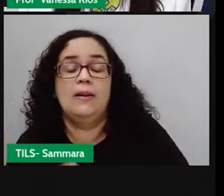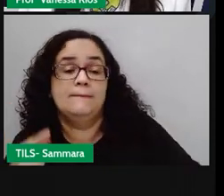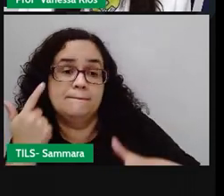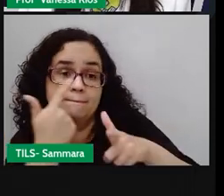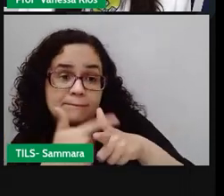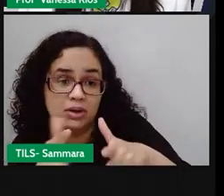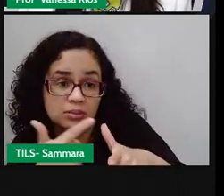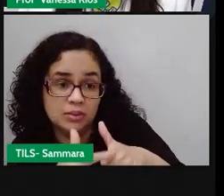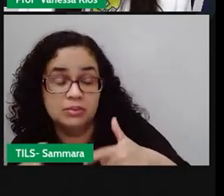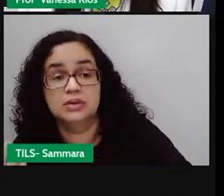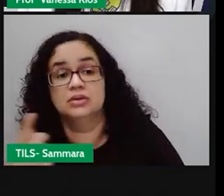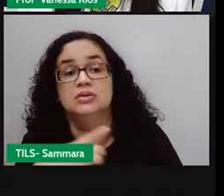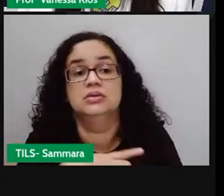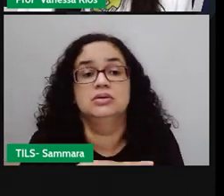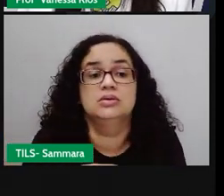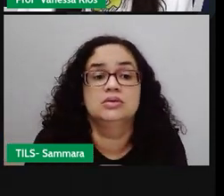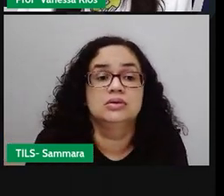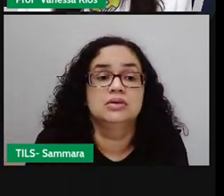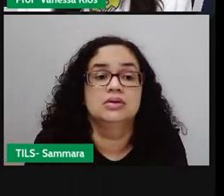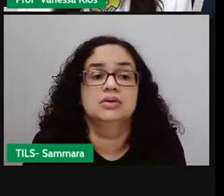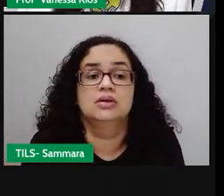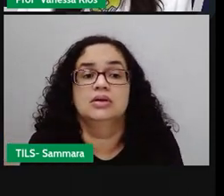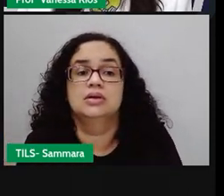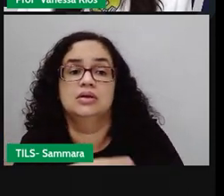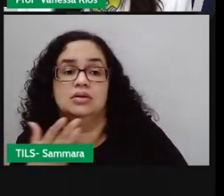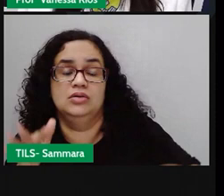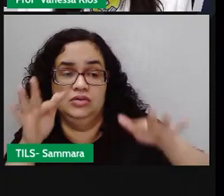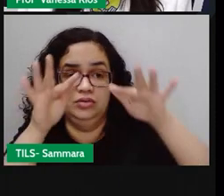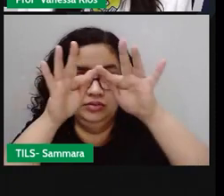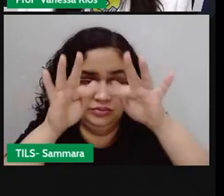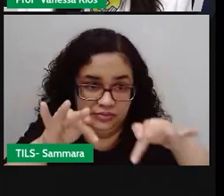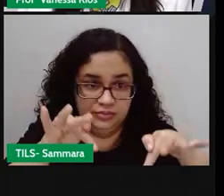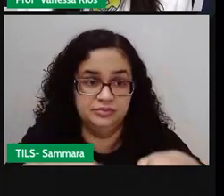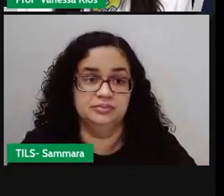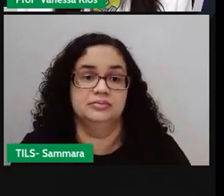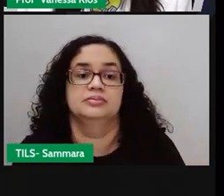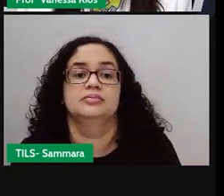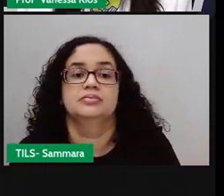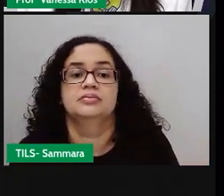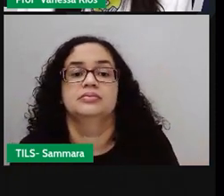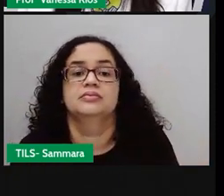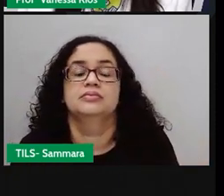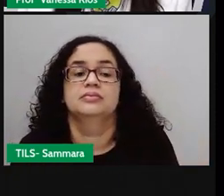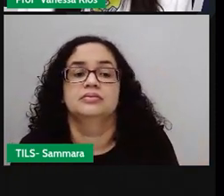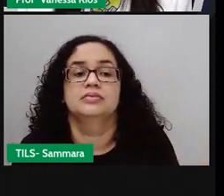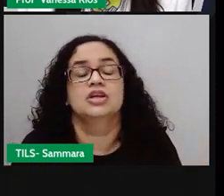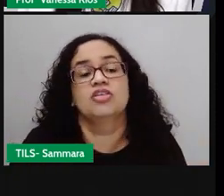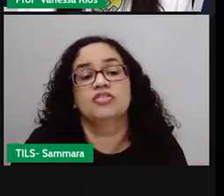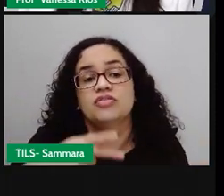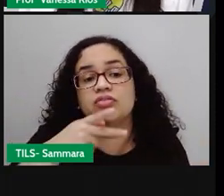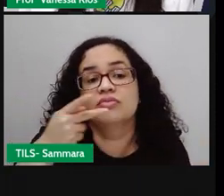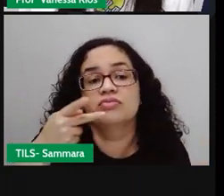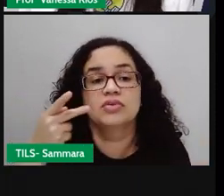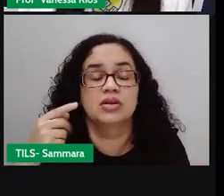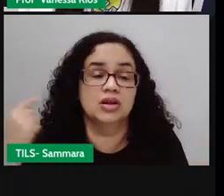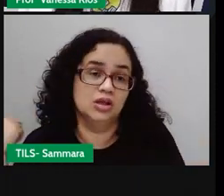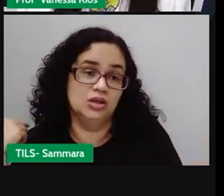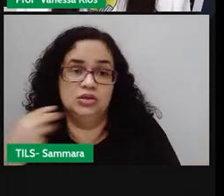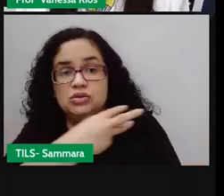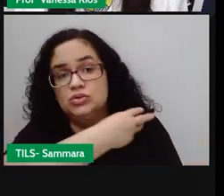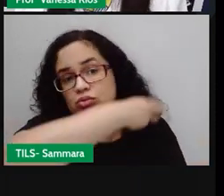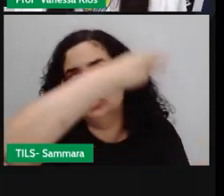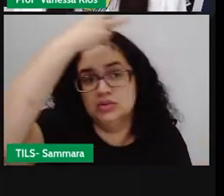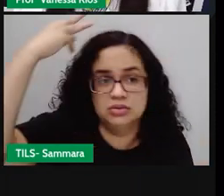problema a resolvido. E agora a finalização. Essa versão fala em Nossa Senhora, né?